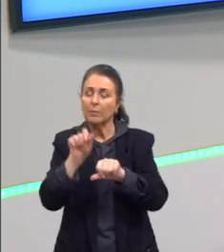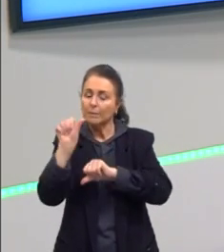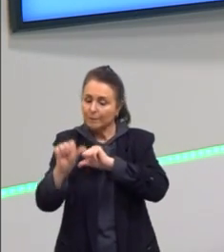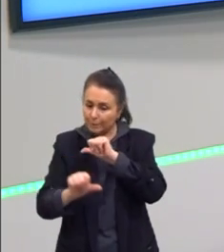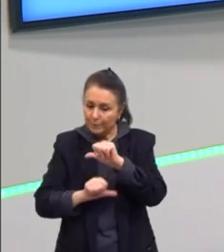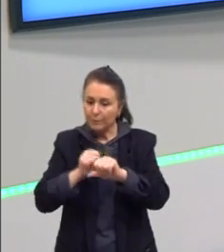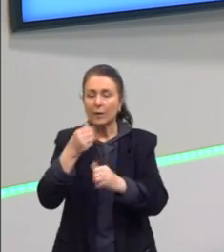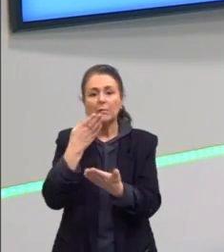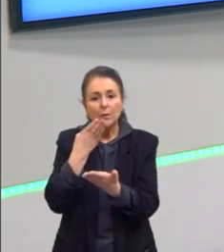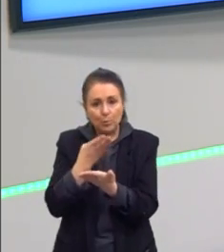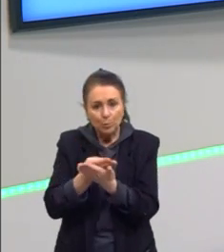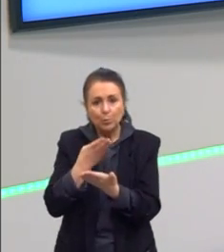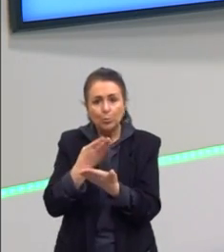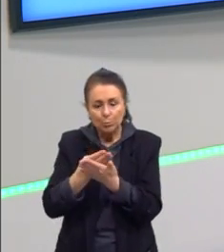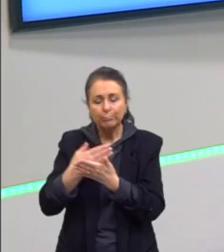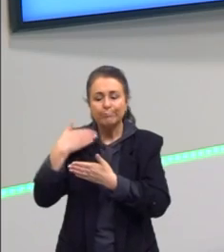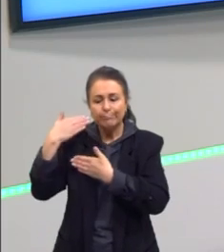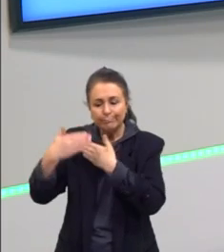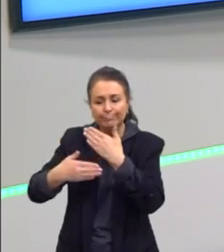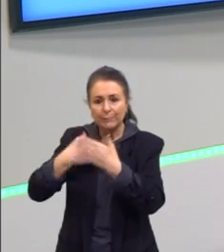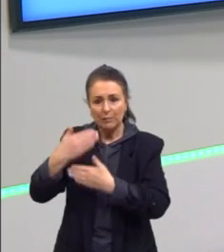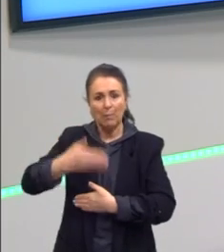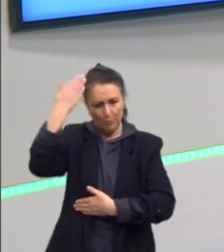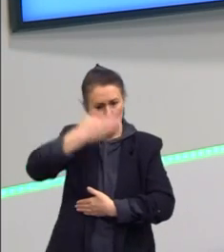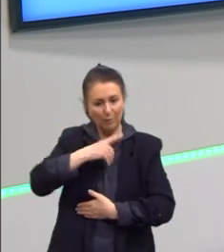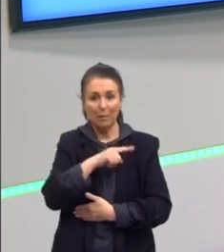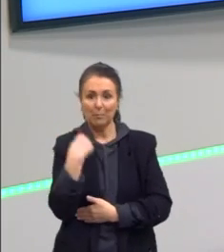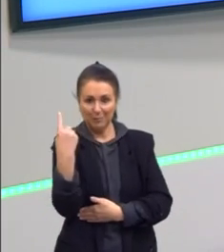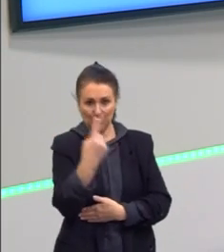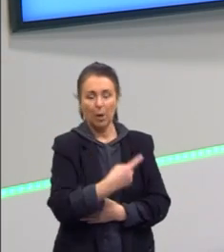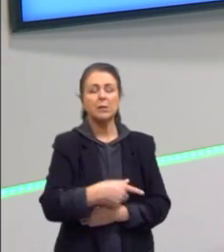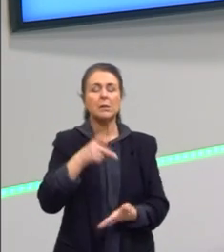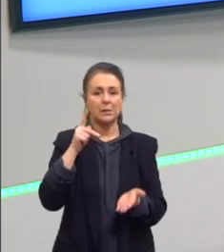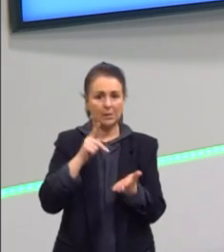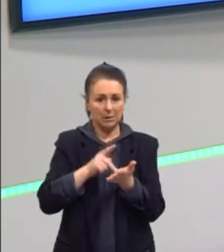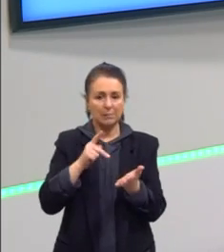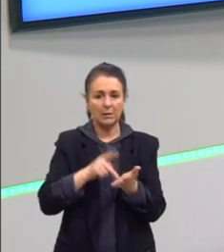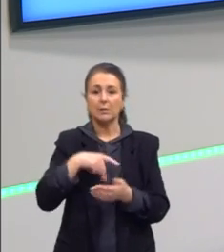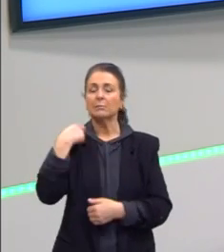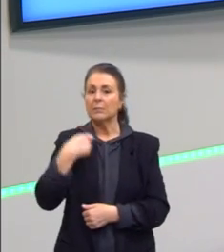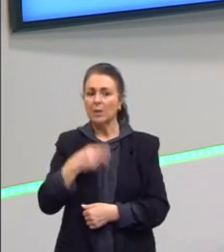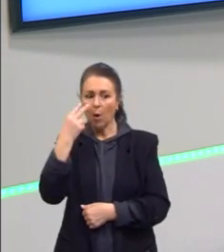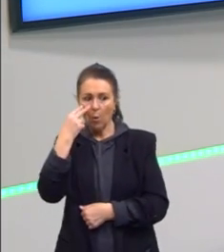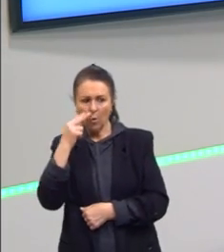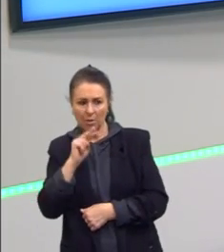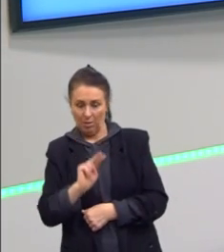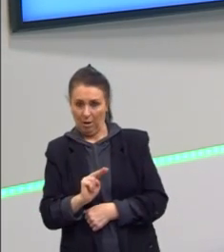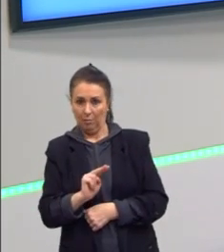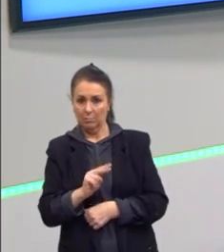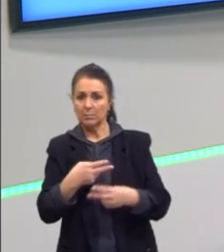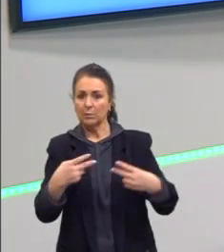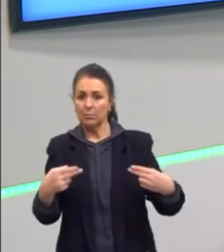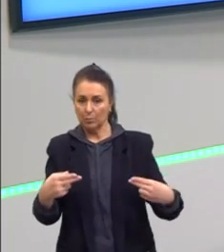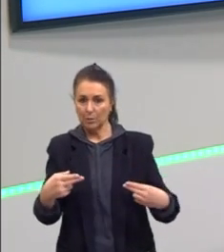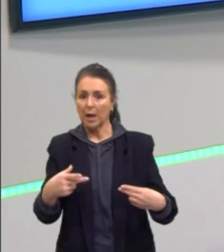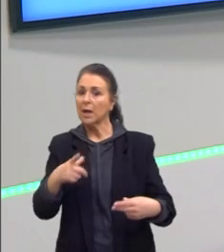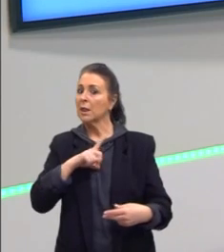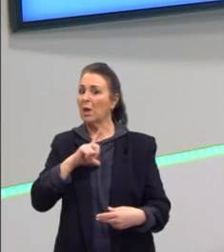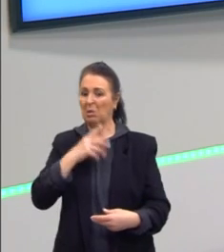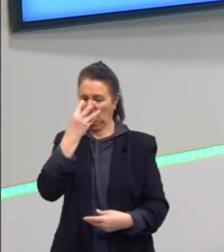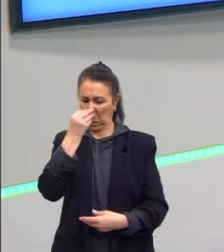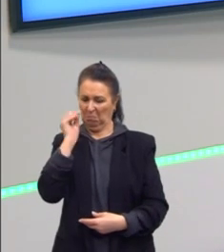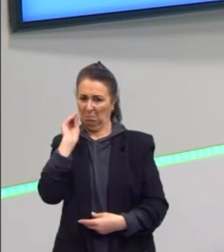ao longo do tempo que vão nos provar que isso é verdade. A gente precisa olhar para isso sem preconceito